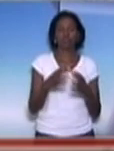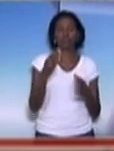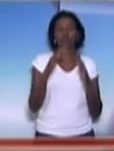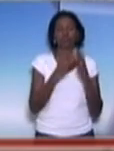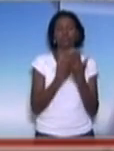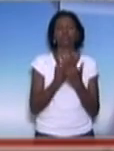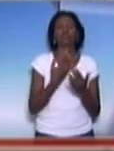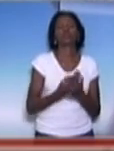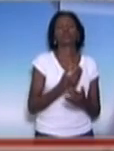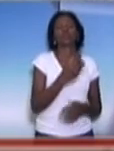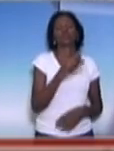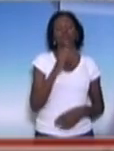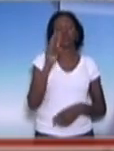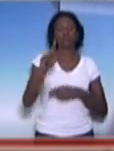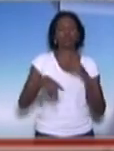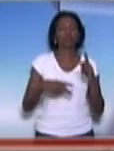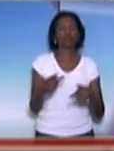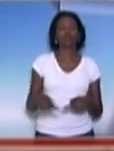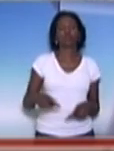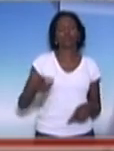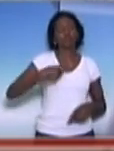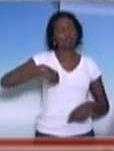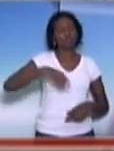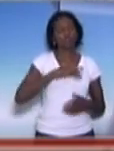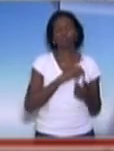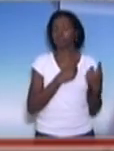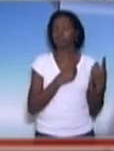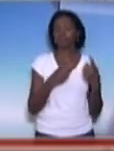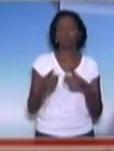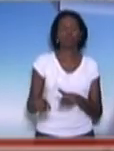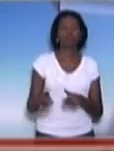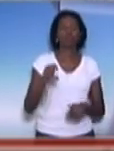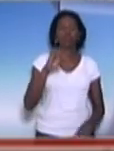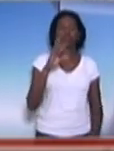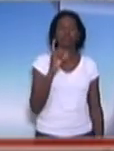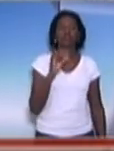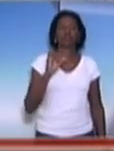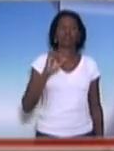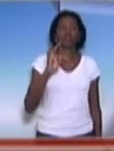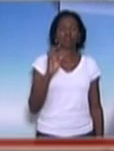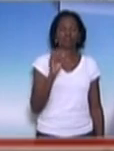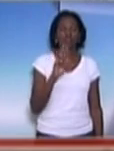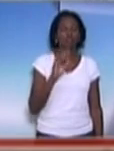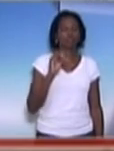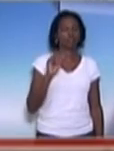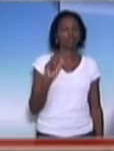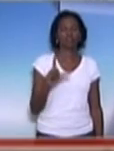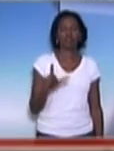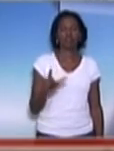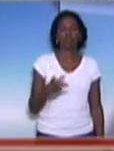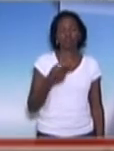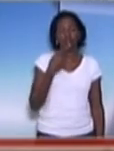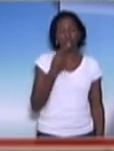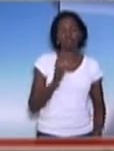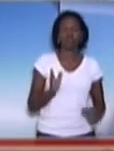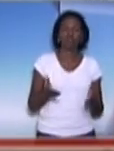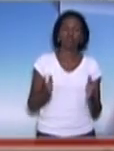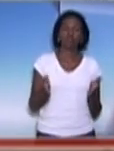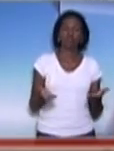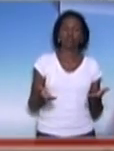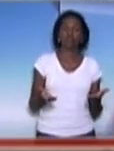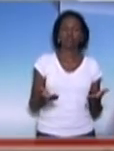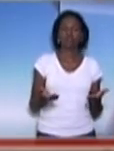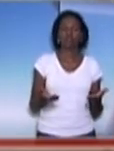estadual. Todo o nosso apoio. E fica aqui o nosso repúdio a esse tipo de editorial da grande imprensa, que, como eu disse,